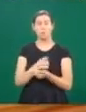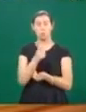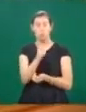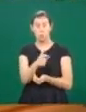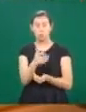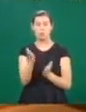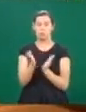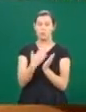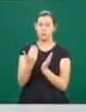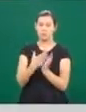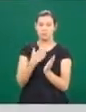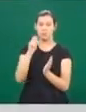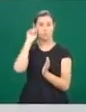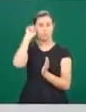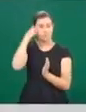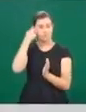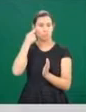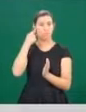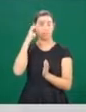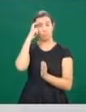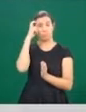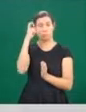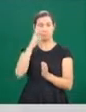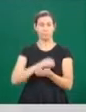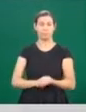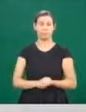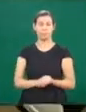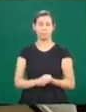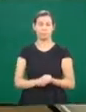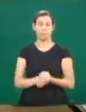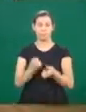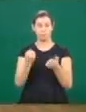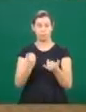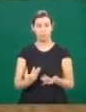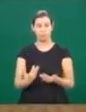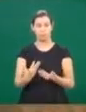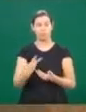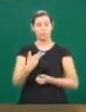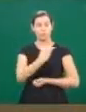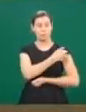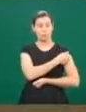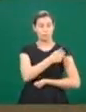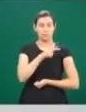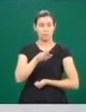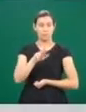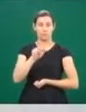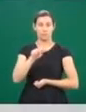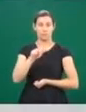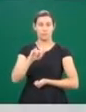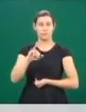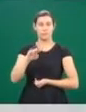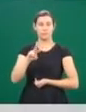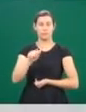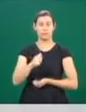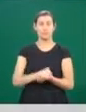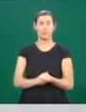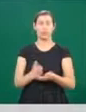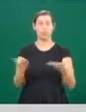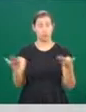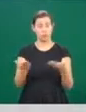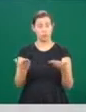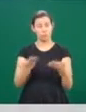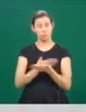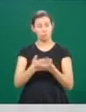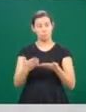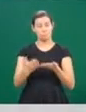afro-brasileia. Vamos saber como está a vacinação contra a raiva em cães e gatos em Uberlândia. Tem mais. O TV Notícias de hoje